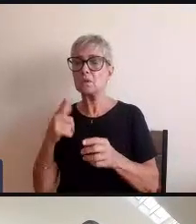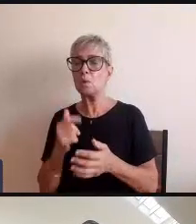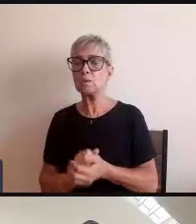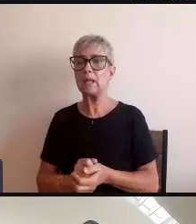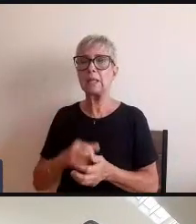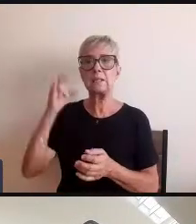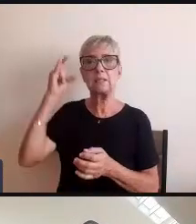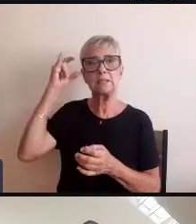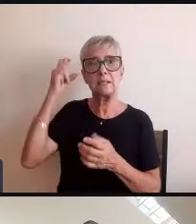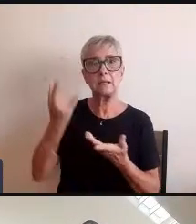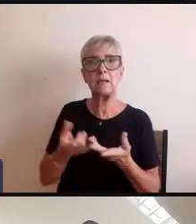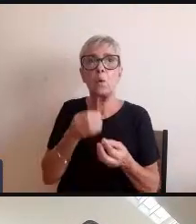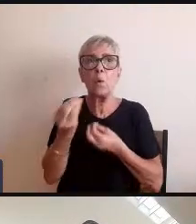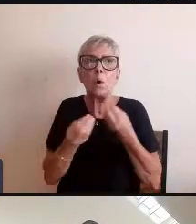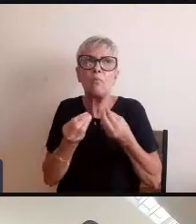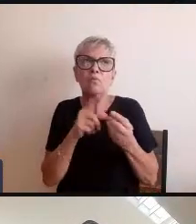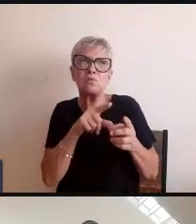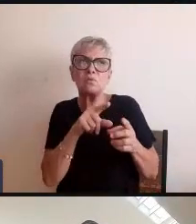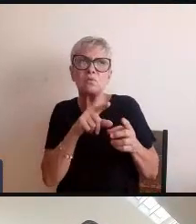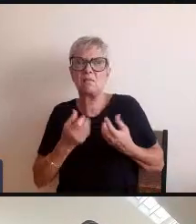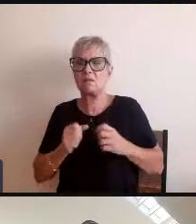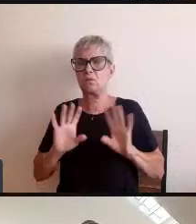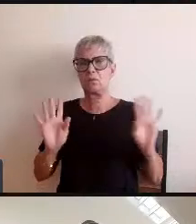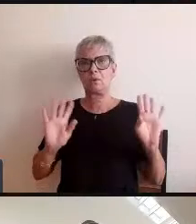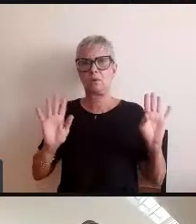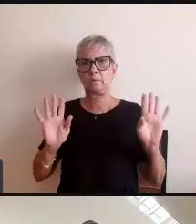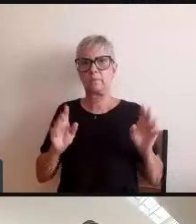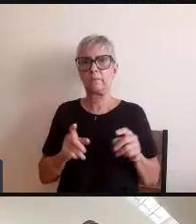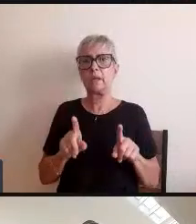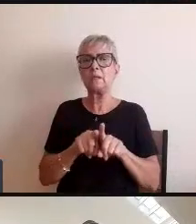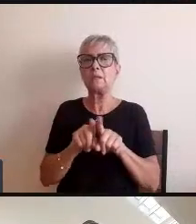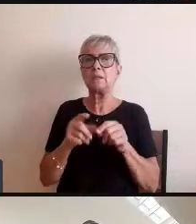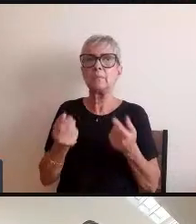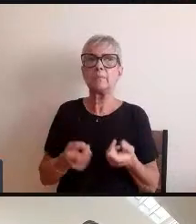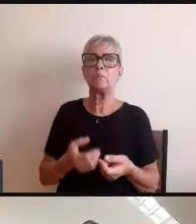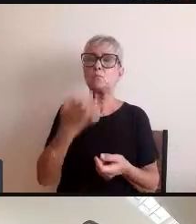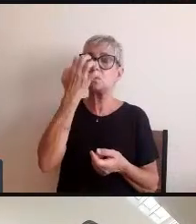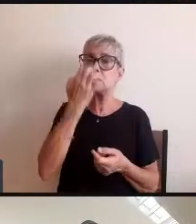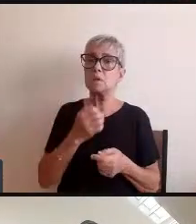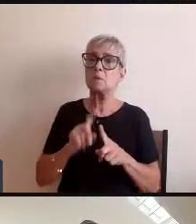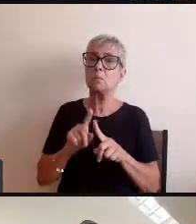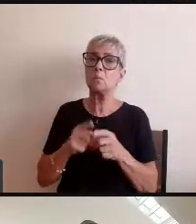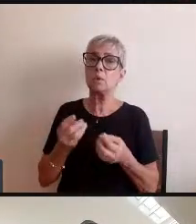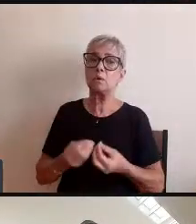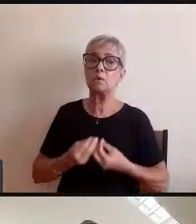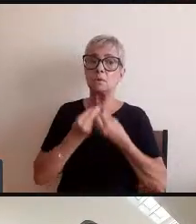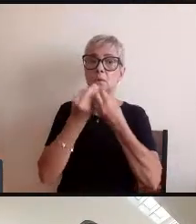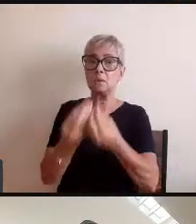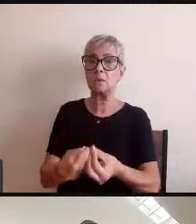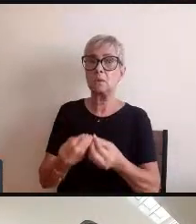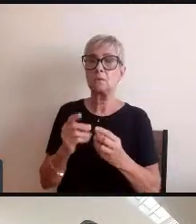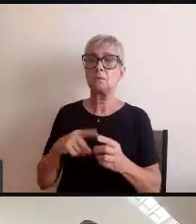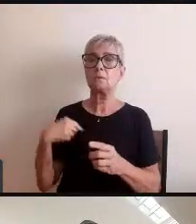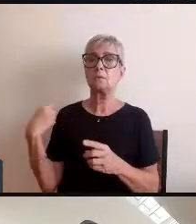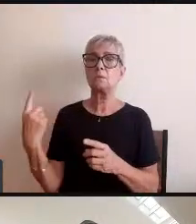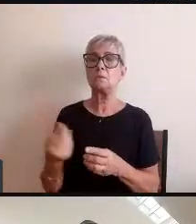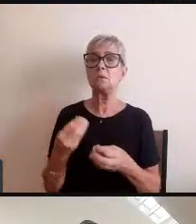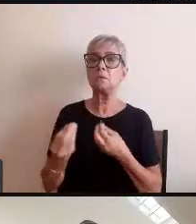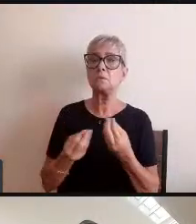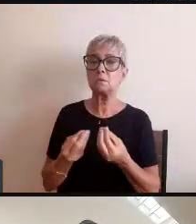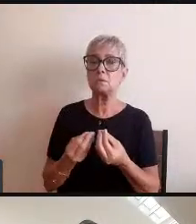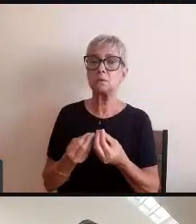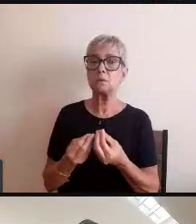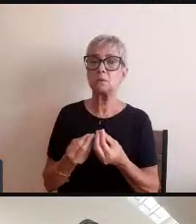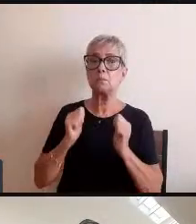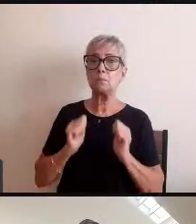não é considerado e isso para mim é muito sério porque a gente está entregando o nosso o nosso poder